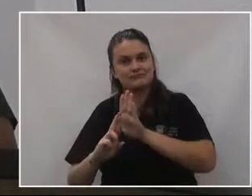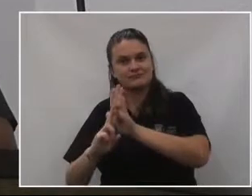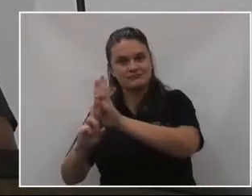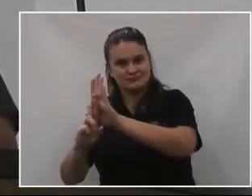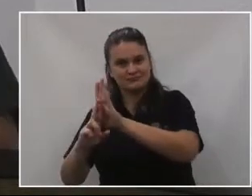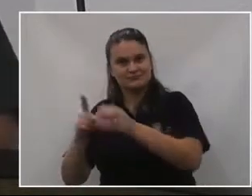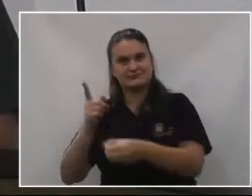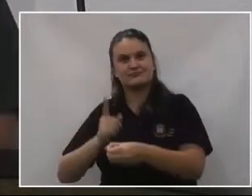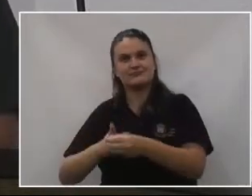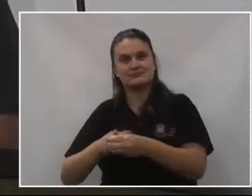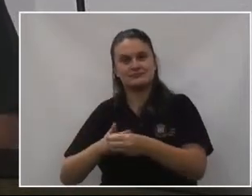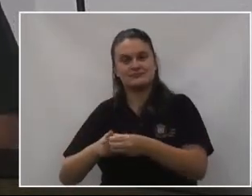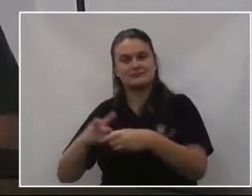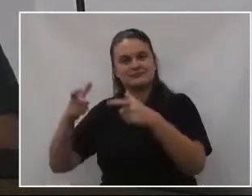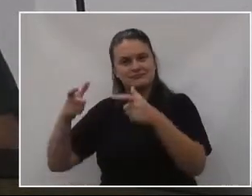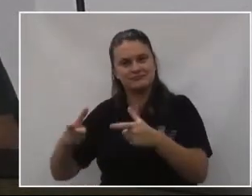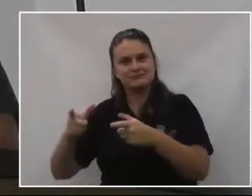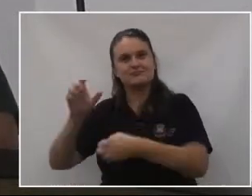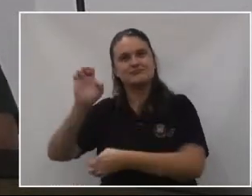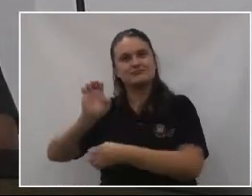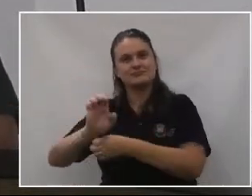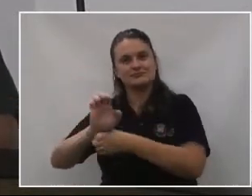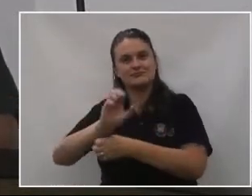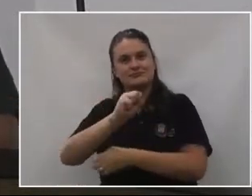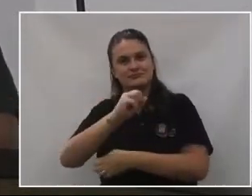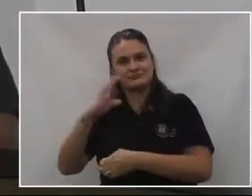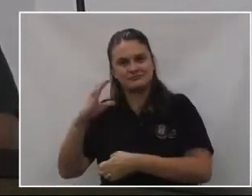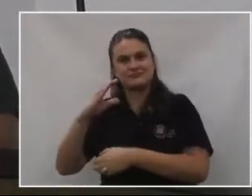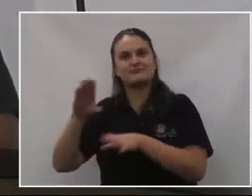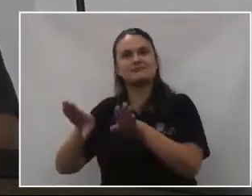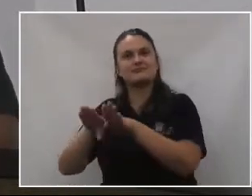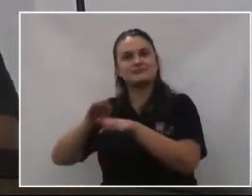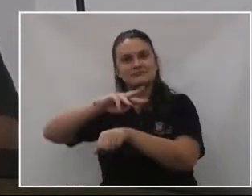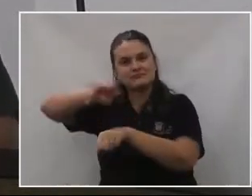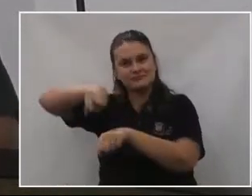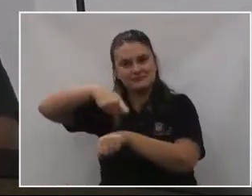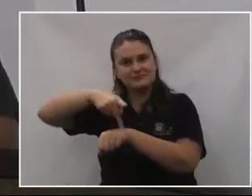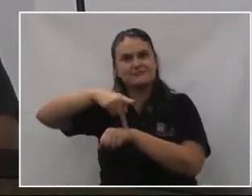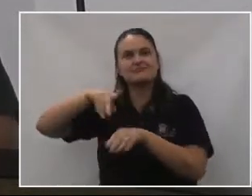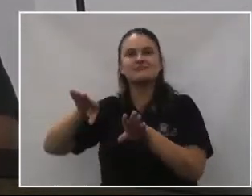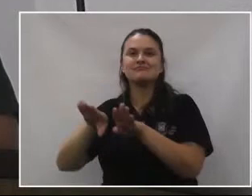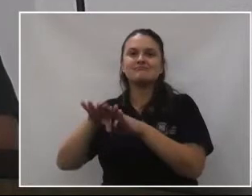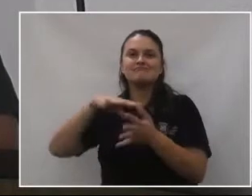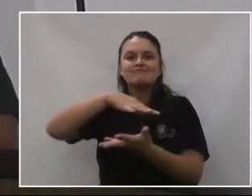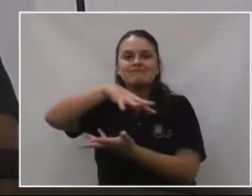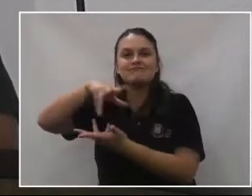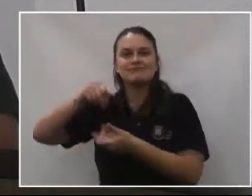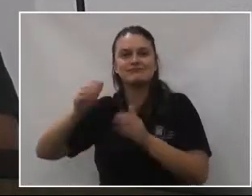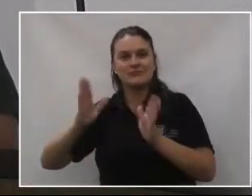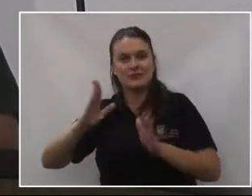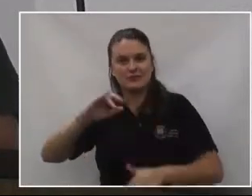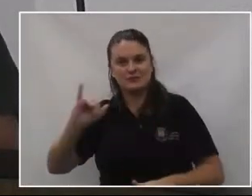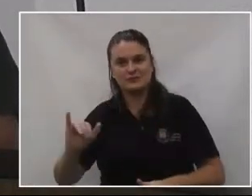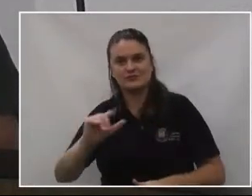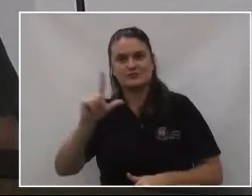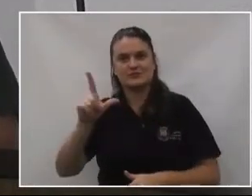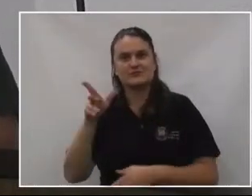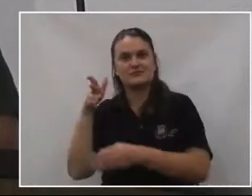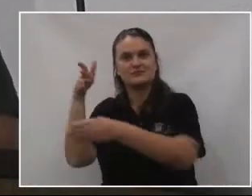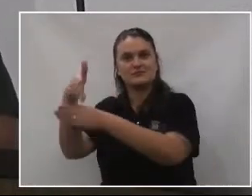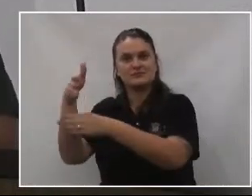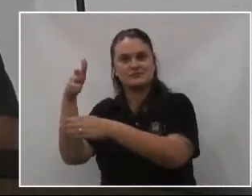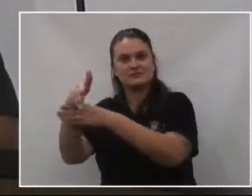representa a nível local, a nível estadual, a nível nacional e a nível mundial. Agora, em julho, o grupo vai participar de um